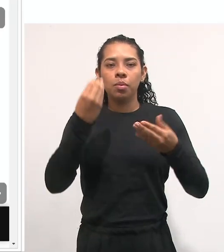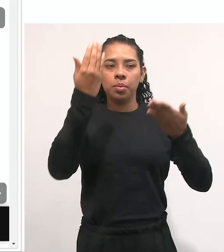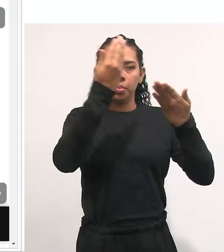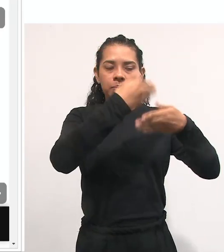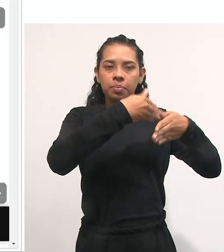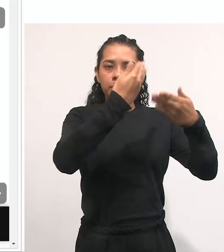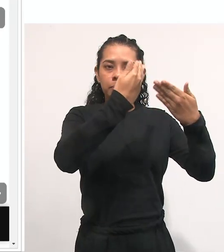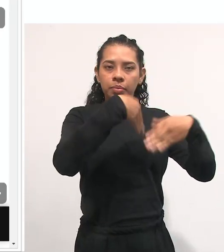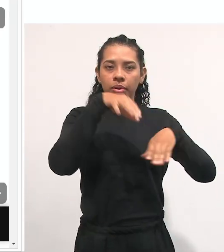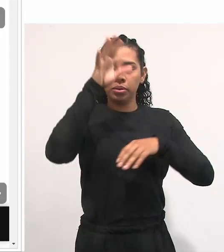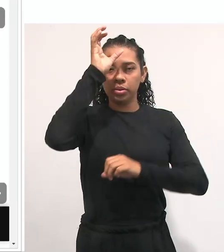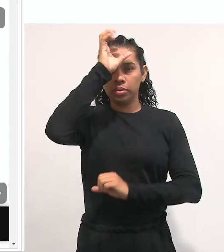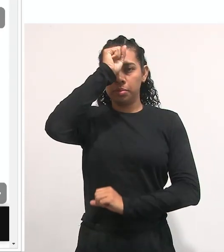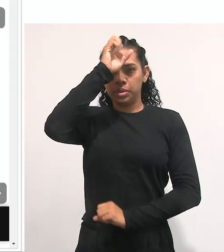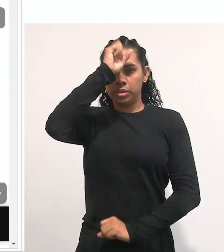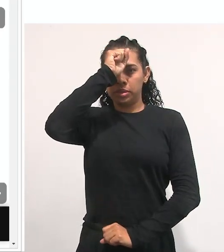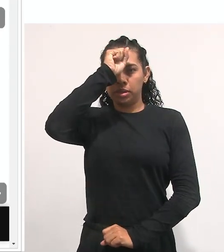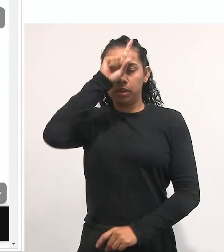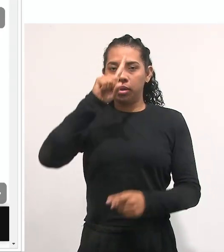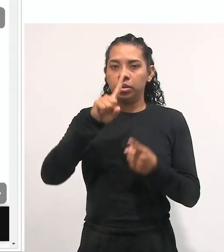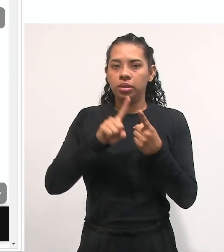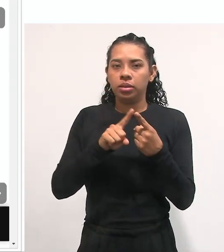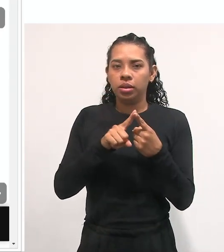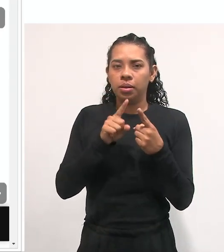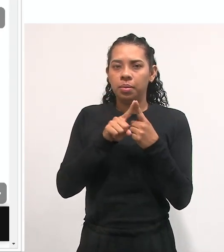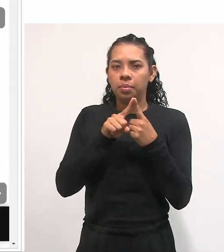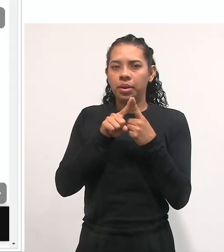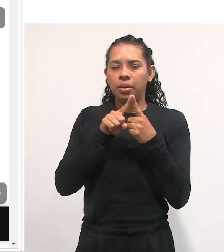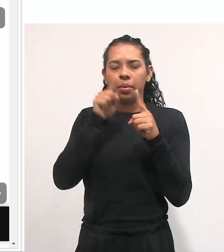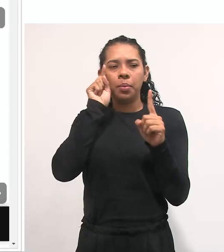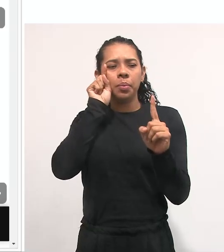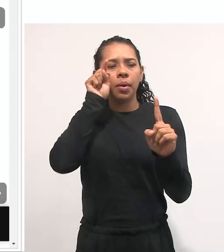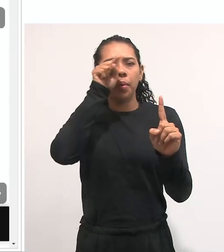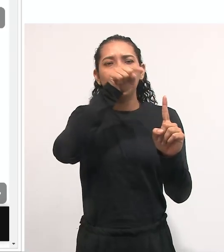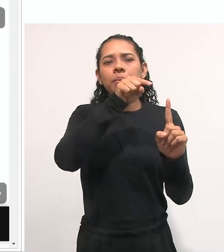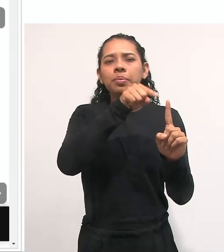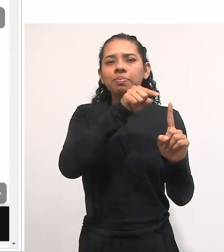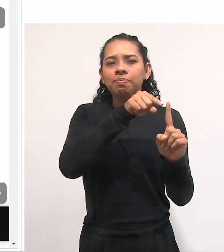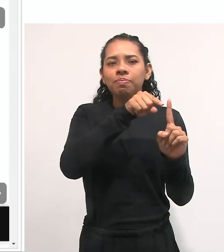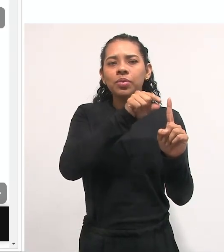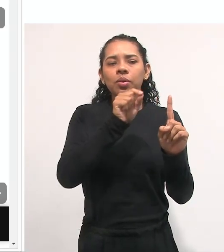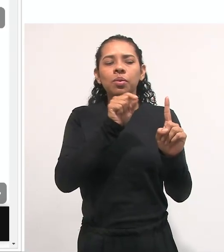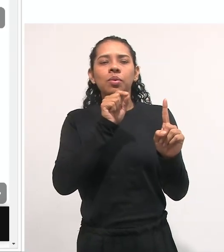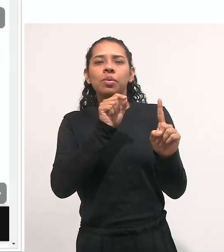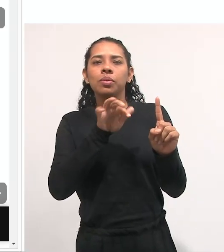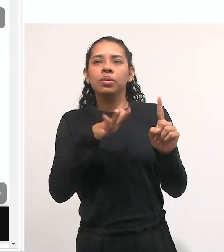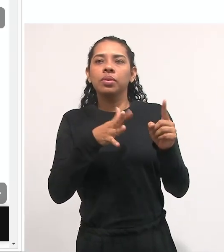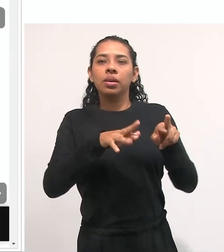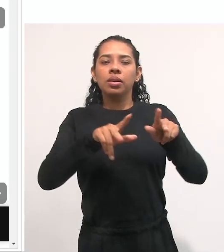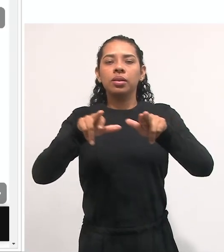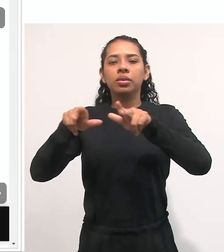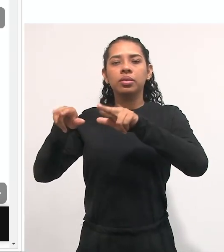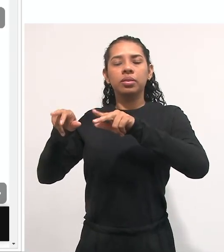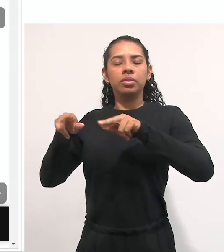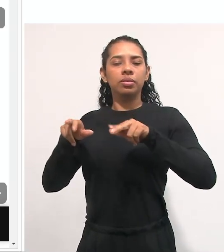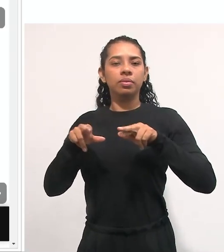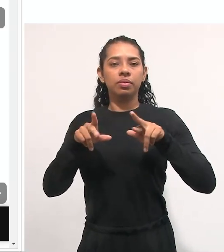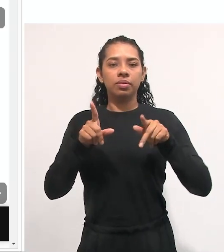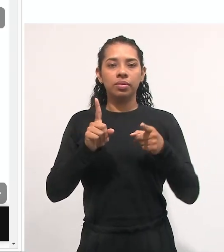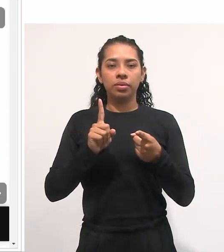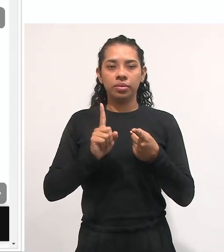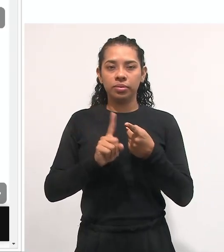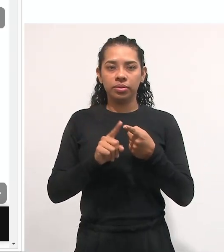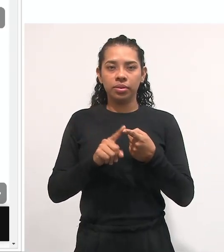Fazer uma reflexão específica sobre o fracasso escolar e as diferenças pessoais e culturais. Analisar